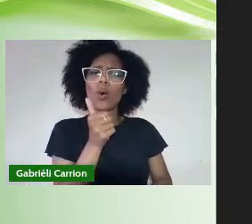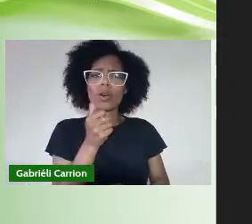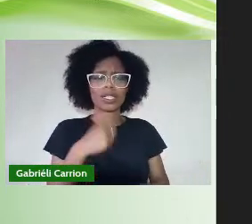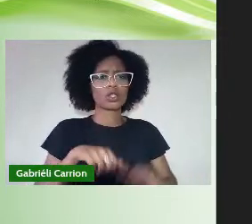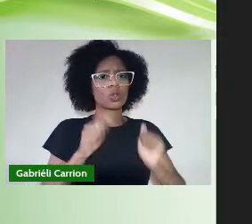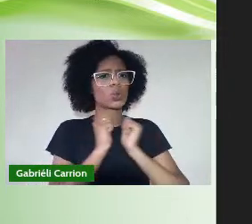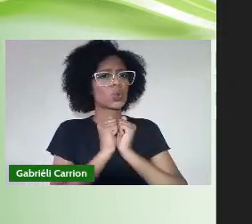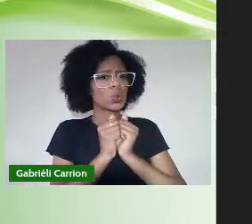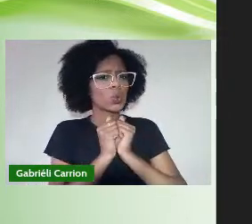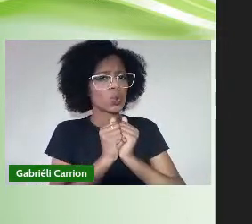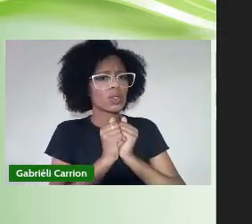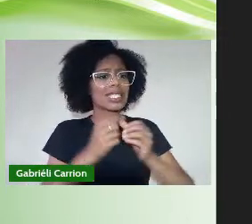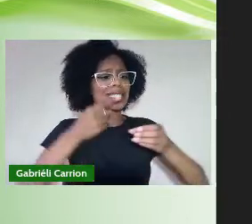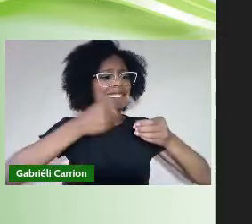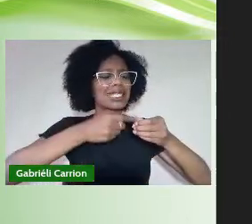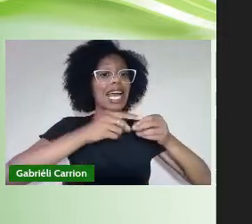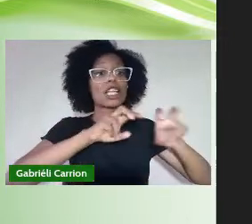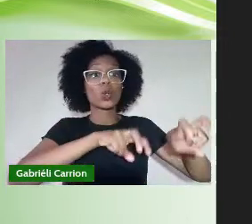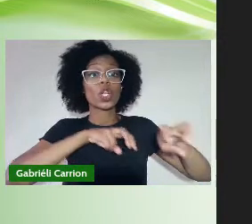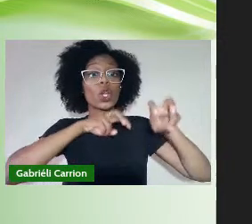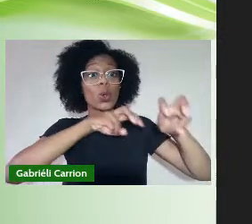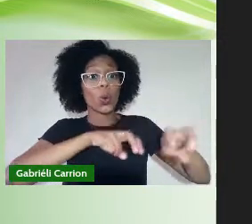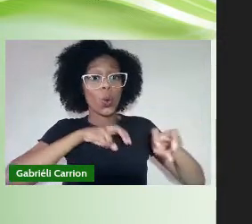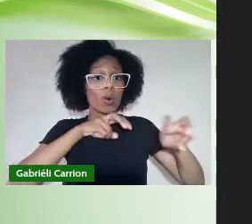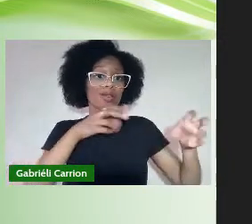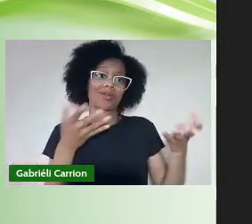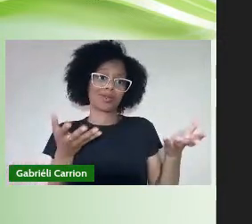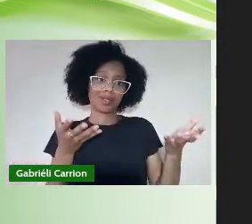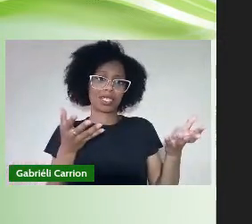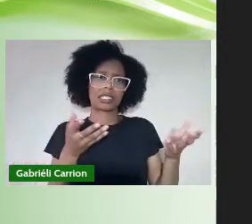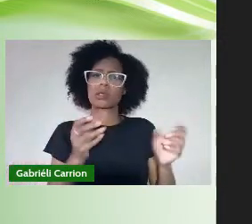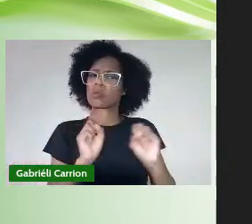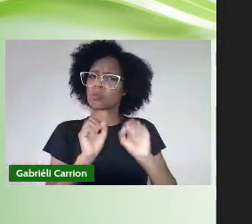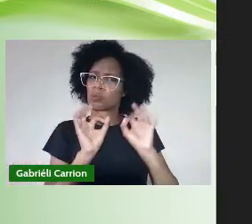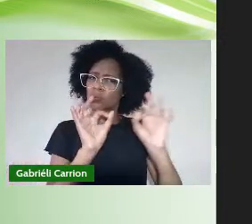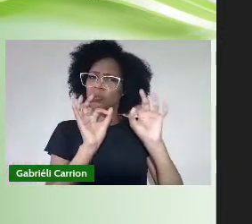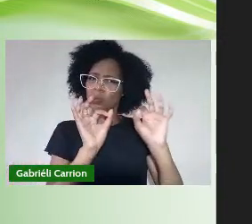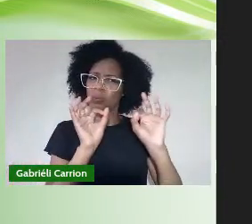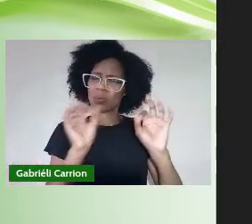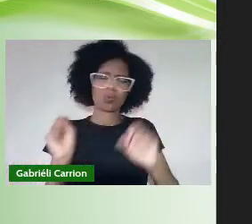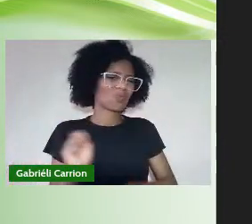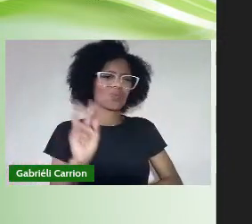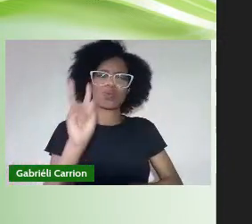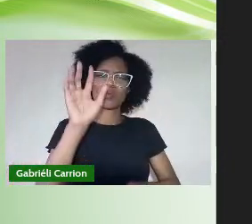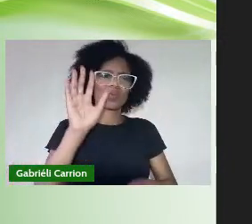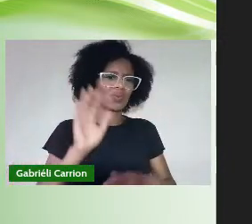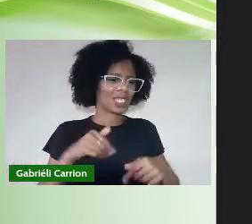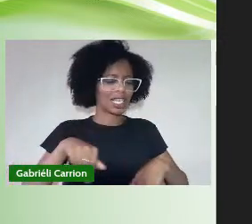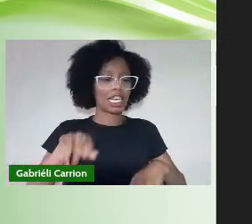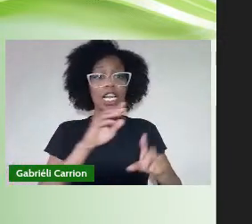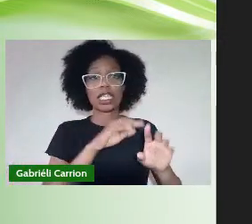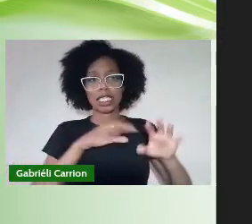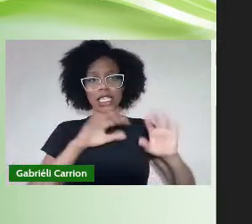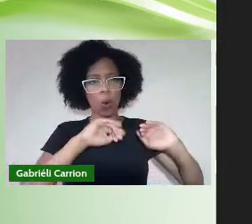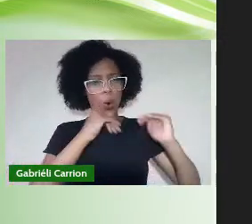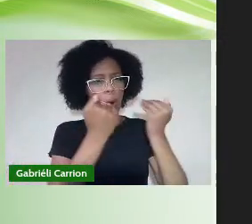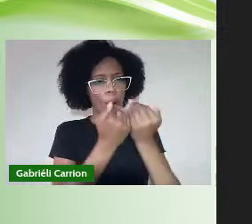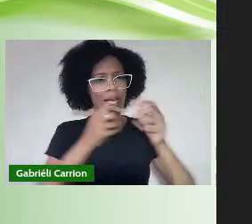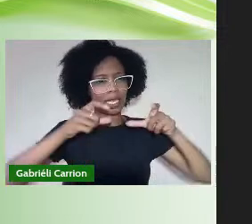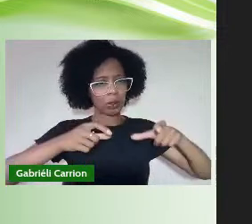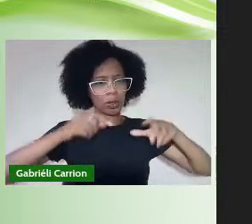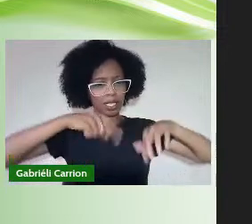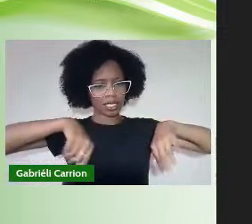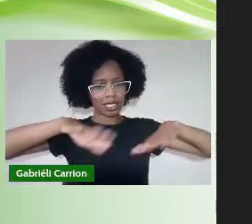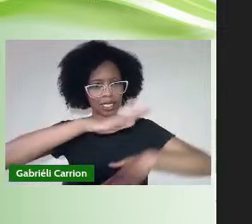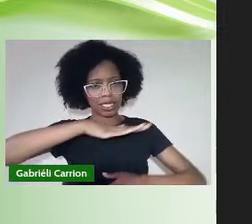cidades do interior E isso tem um valor Imensurável Para as comunidades locais A Unipampa Trouxe um